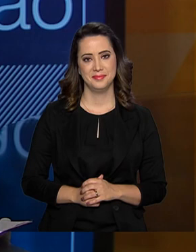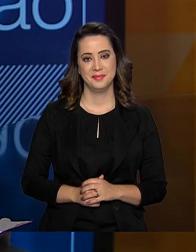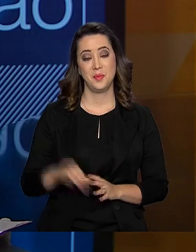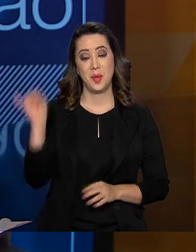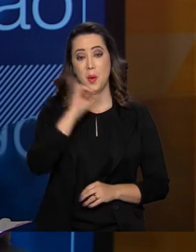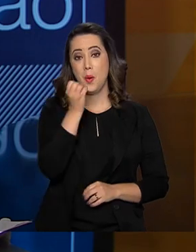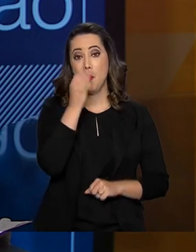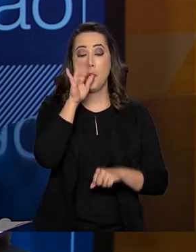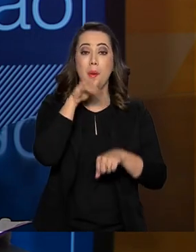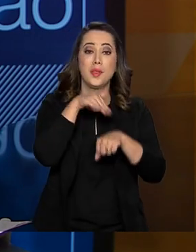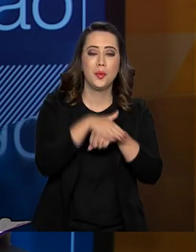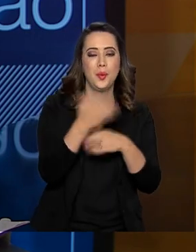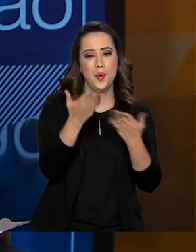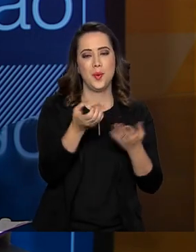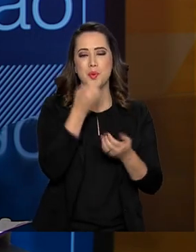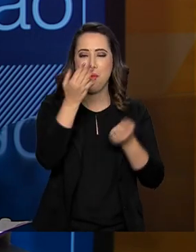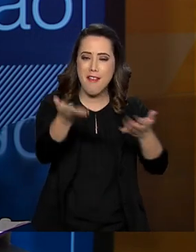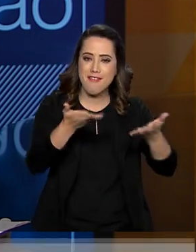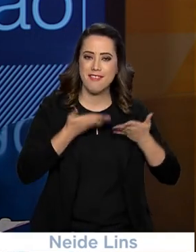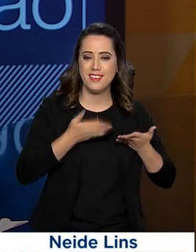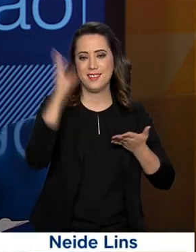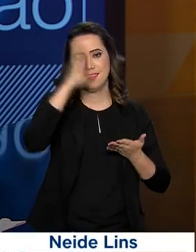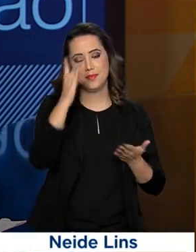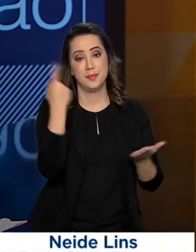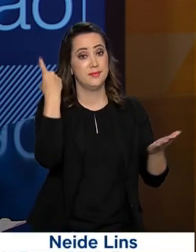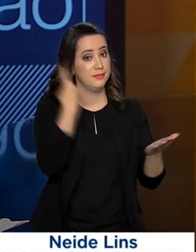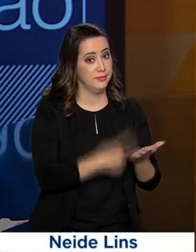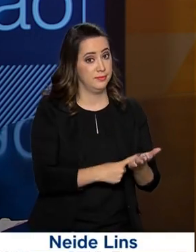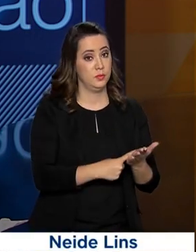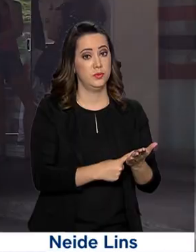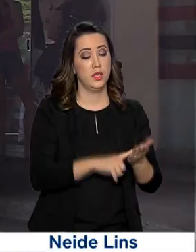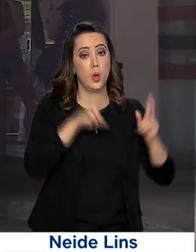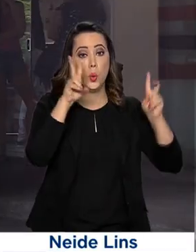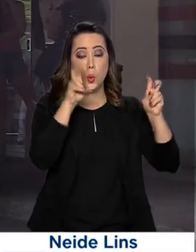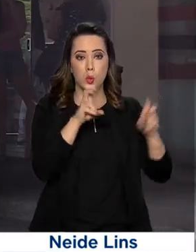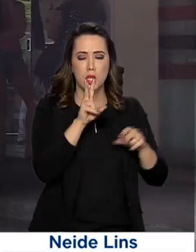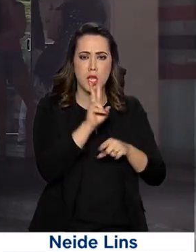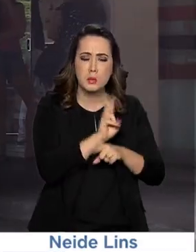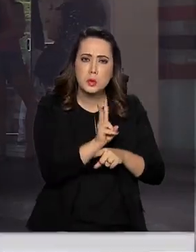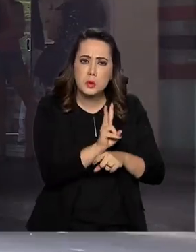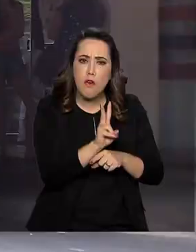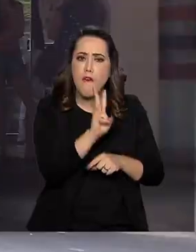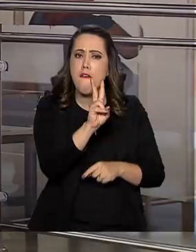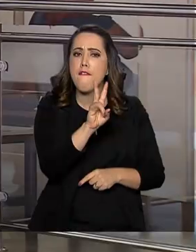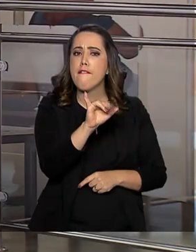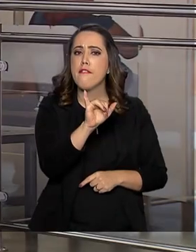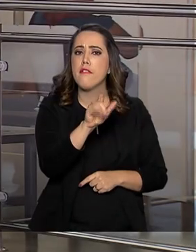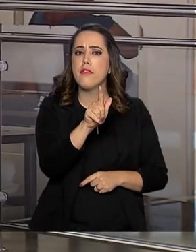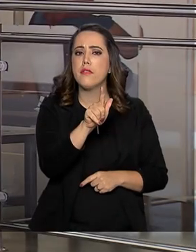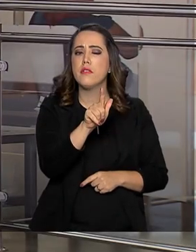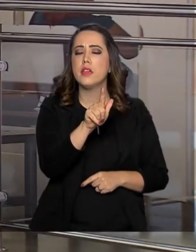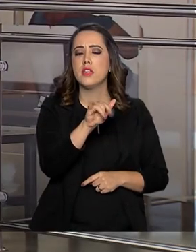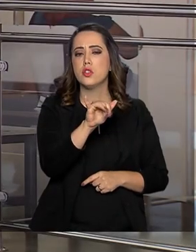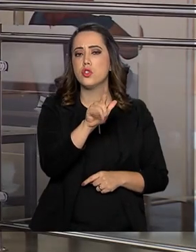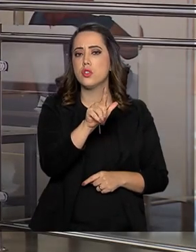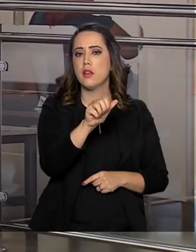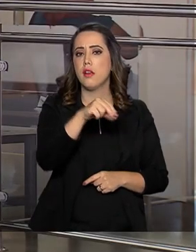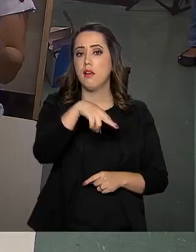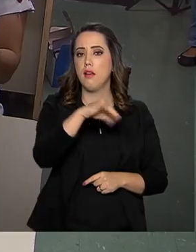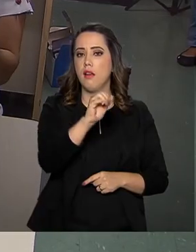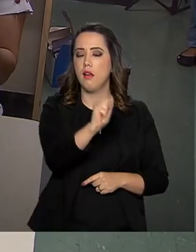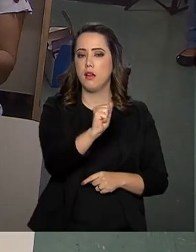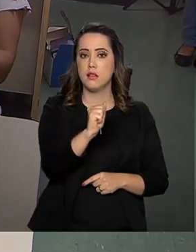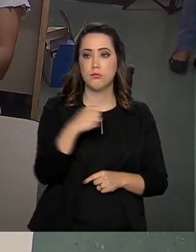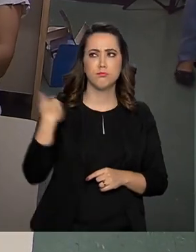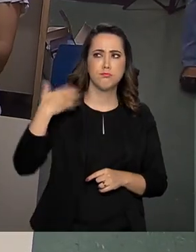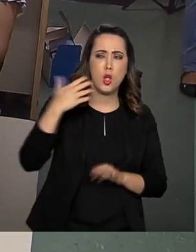Olá, boa noite e seja bem-vindo ao Brasil em Pauta. O termo vigilância surgiu no contexto da saúde pública no final do